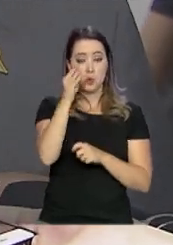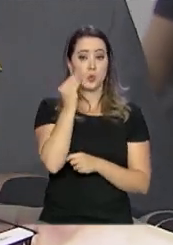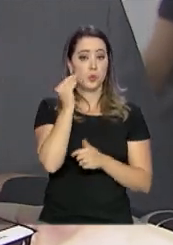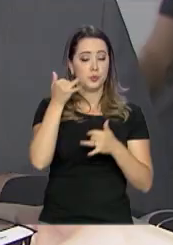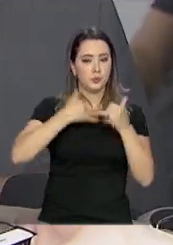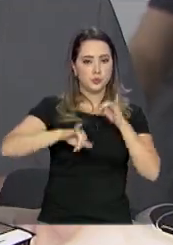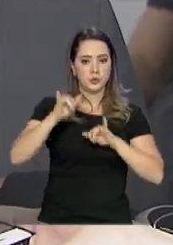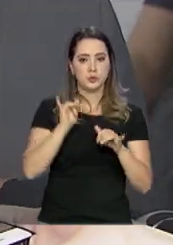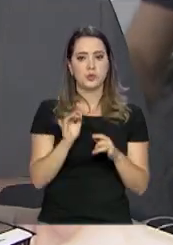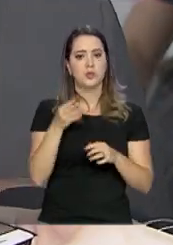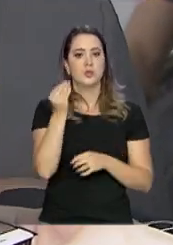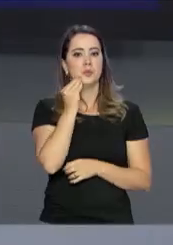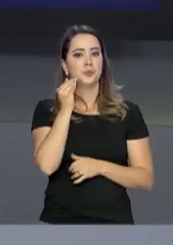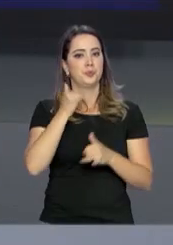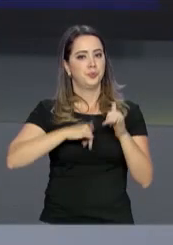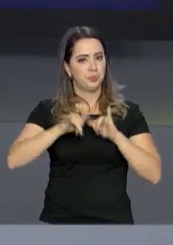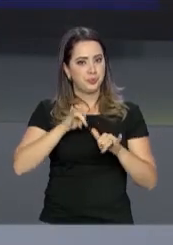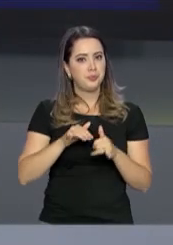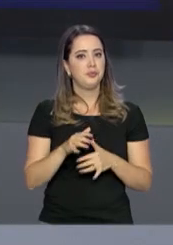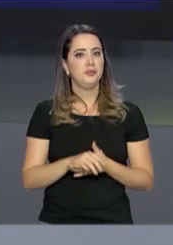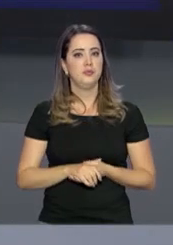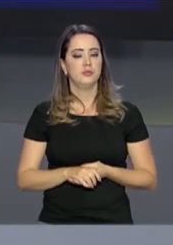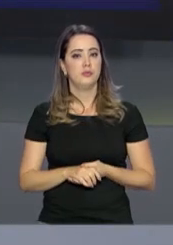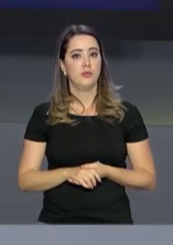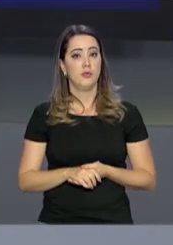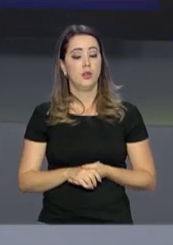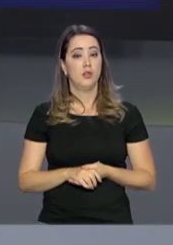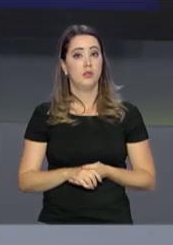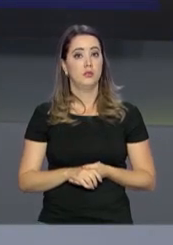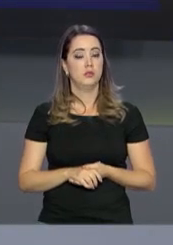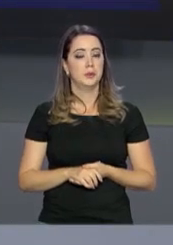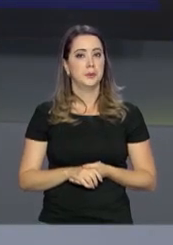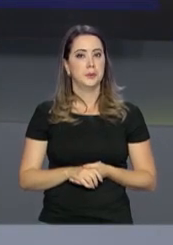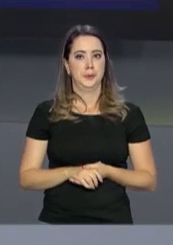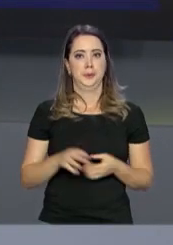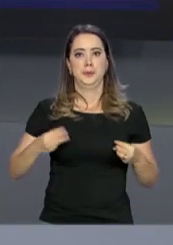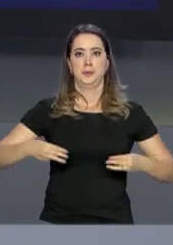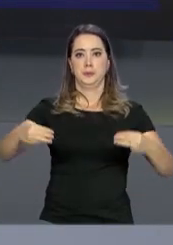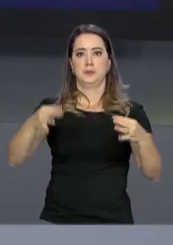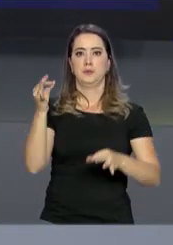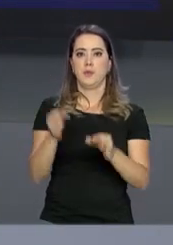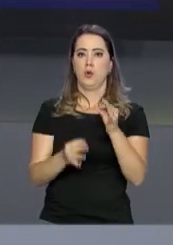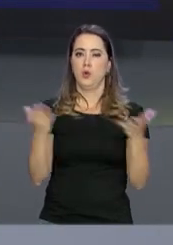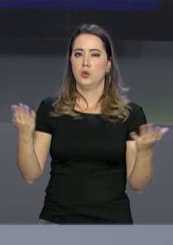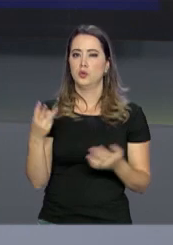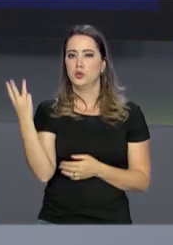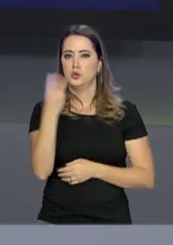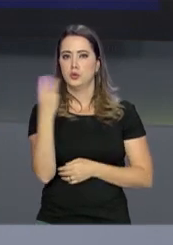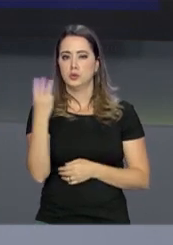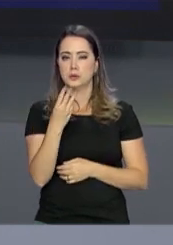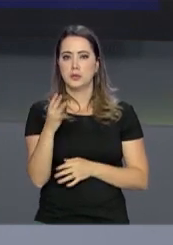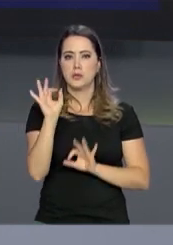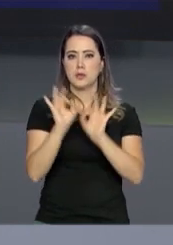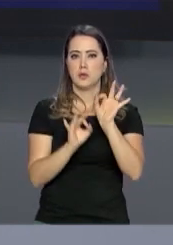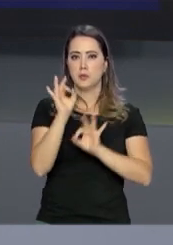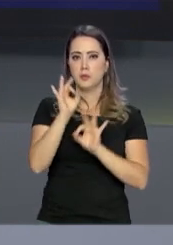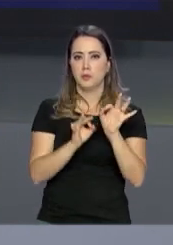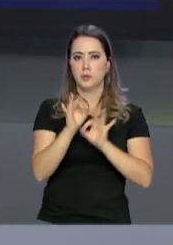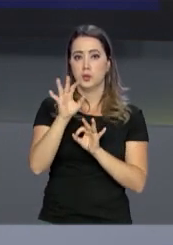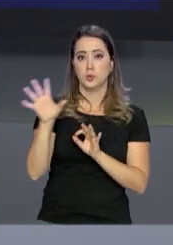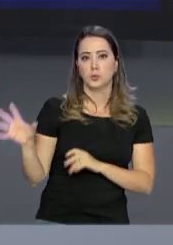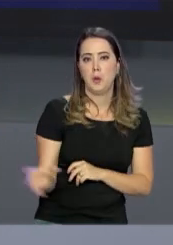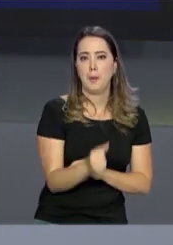ampliar mais essa testagem. O Ministério da Justiça lançou hoje o terceiro Plano Nacional de Enfrentamento ao Tráfico de